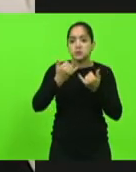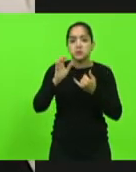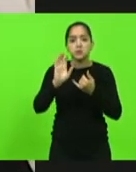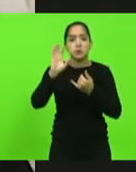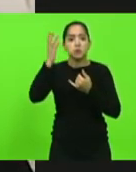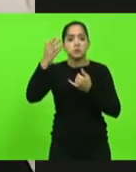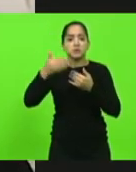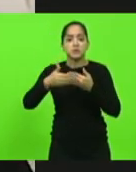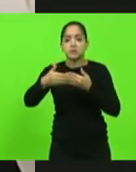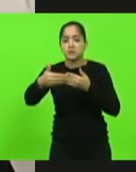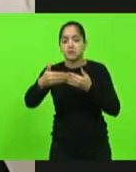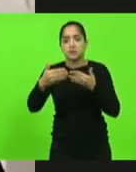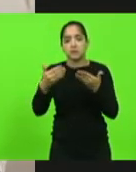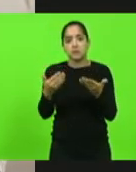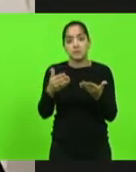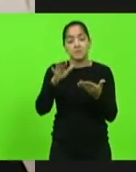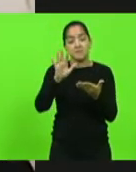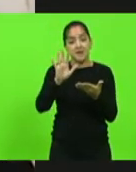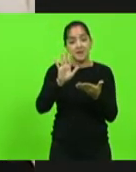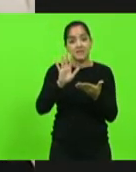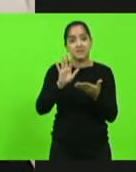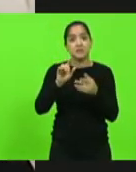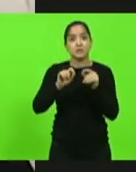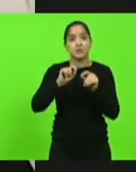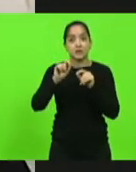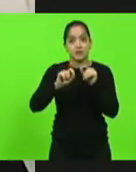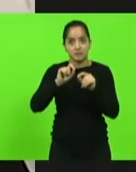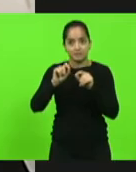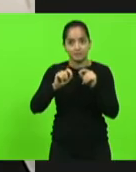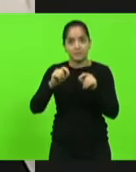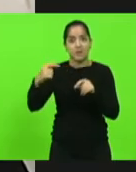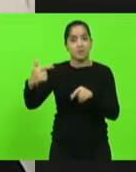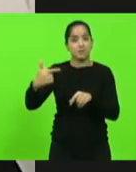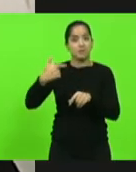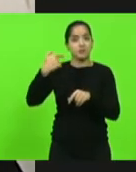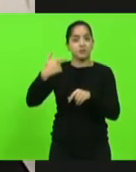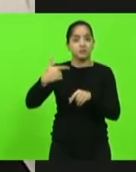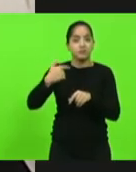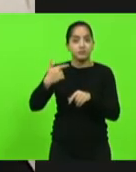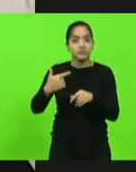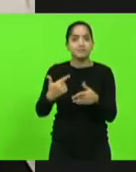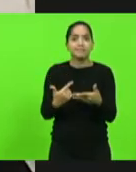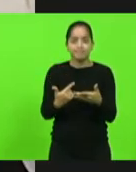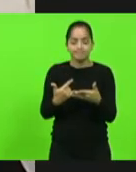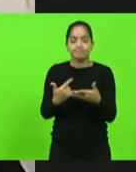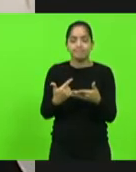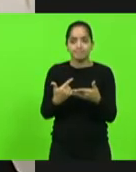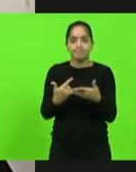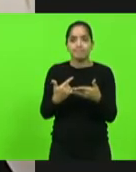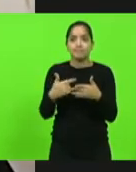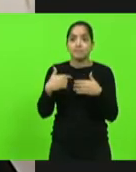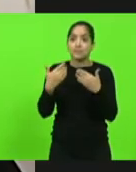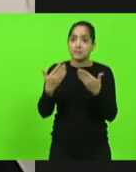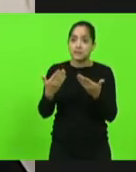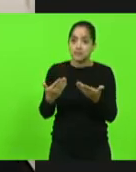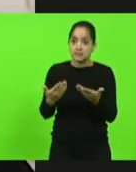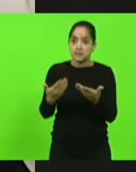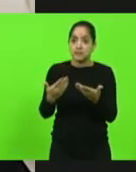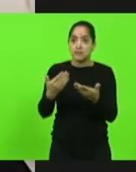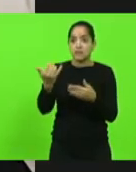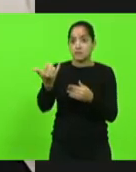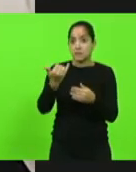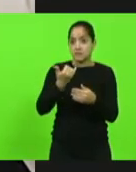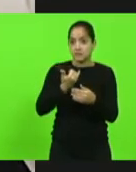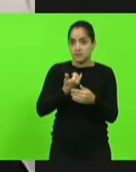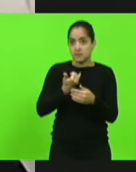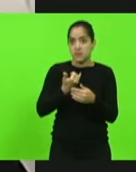desenrolar dessa ocorrência. fato é que ele terminou alvejado com alguns disparos de arma de fogo, até o que me chegou o conhecimento, ele